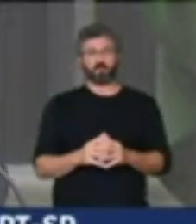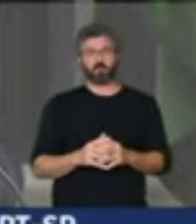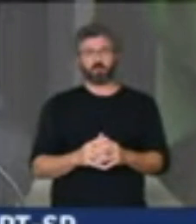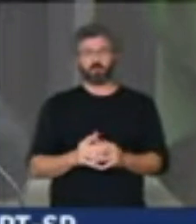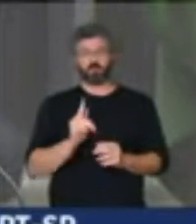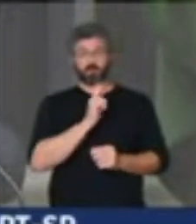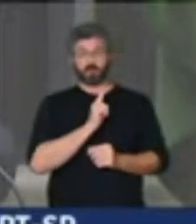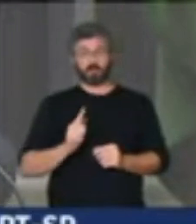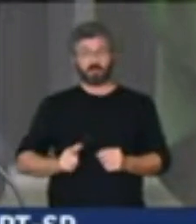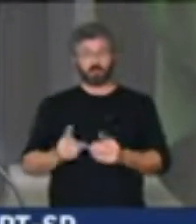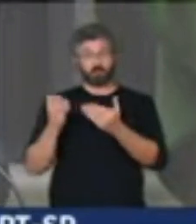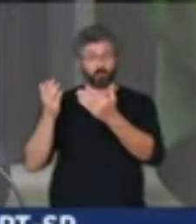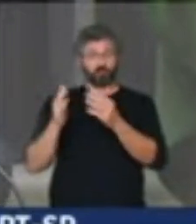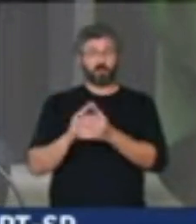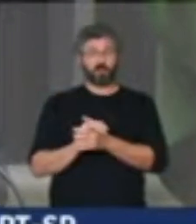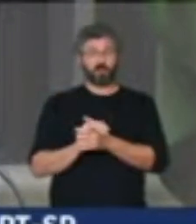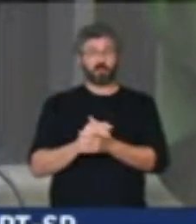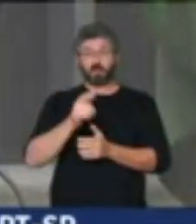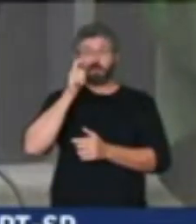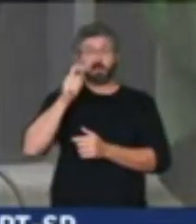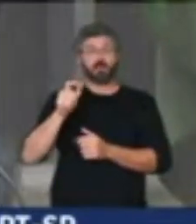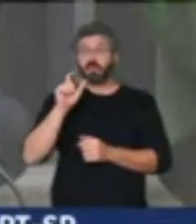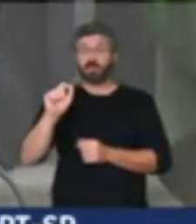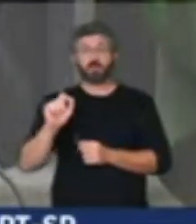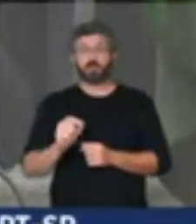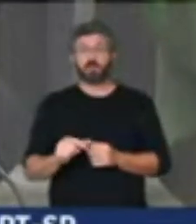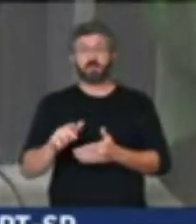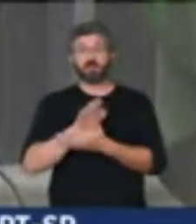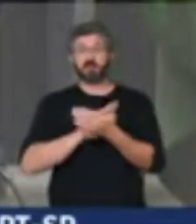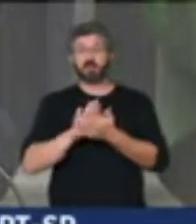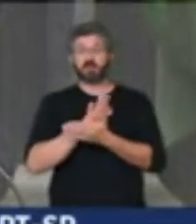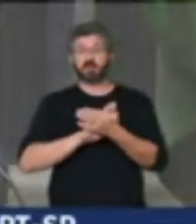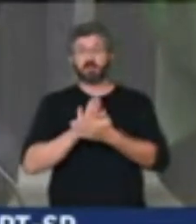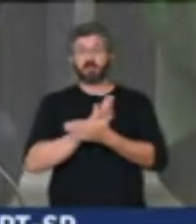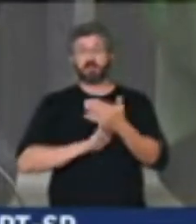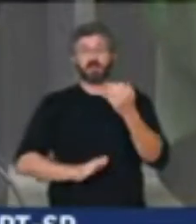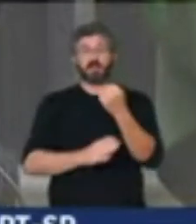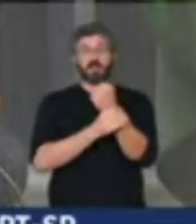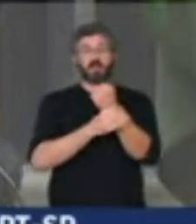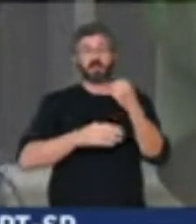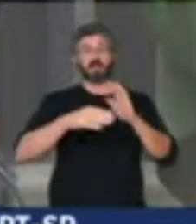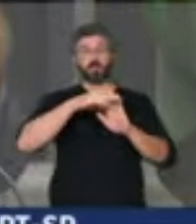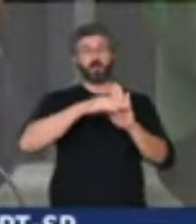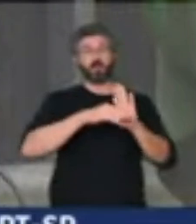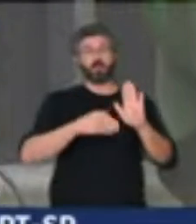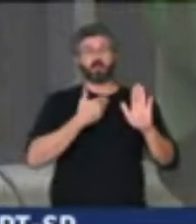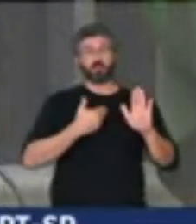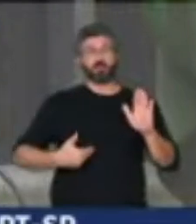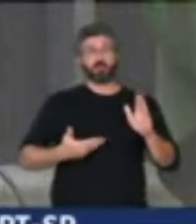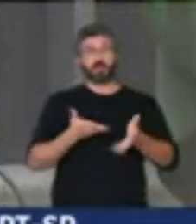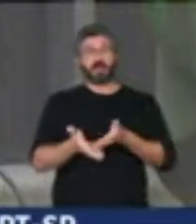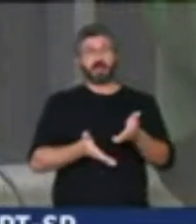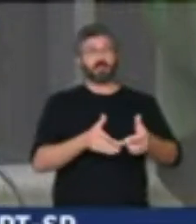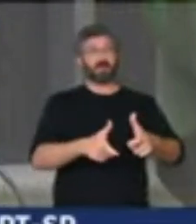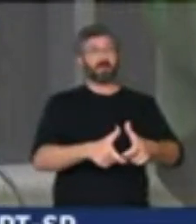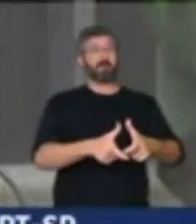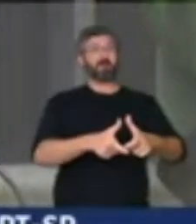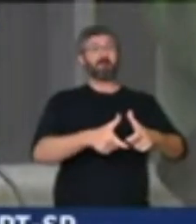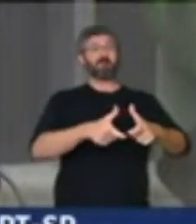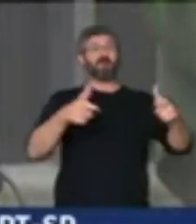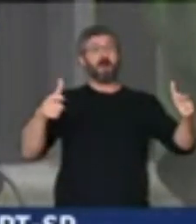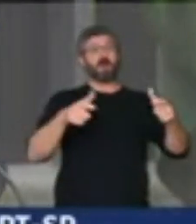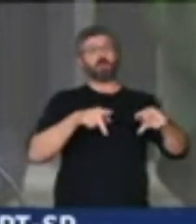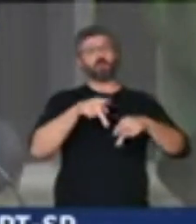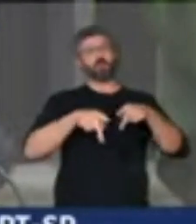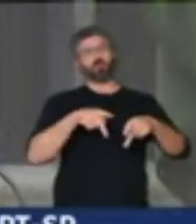governo não tem interesse nenhum em garantir políticas públicas para atender a maioria do povo